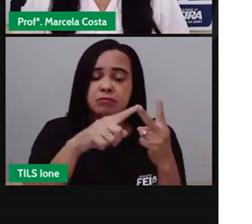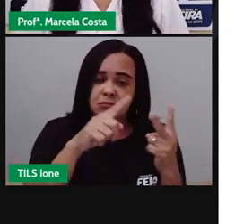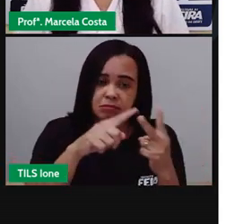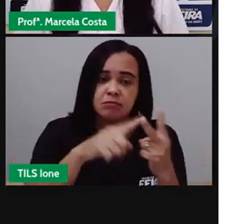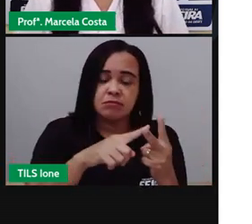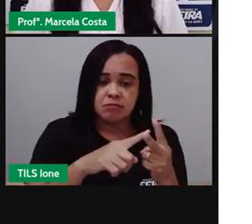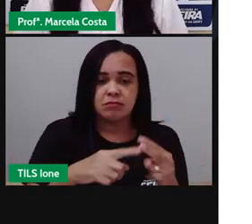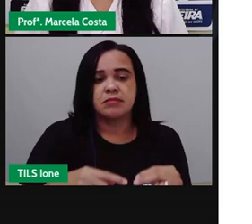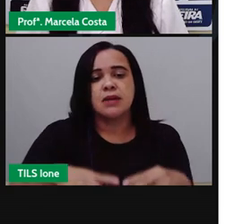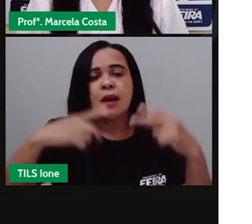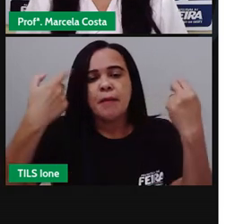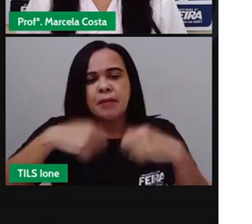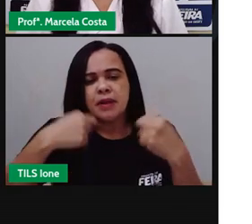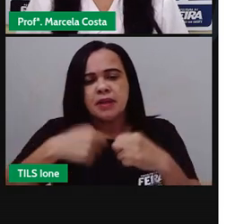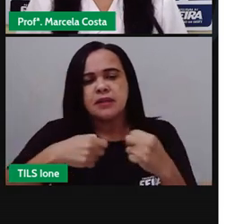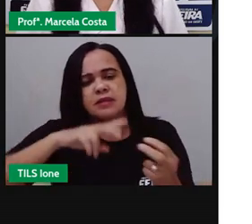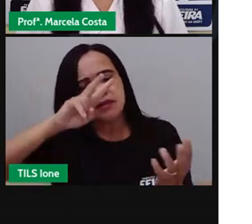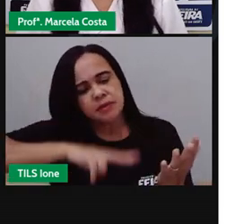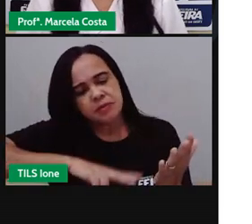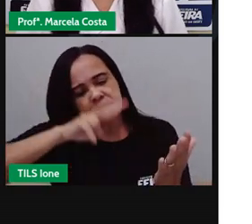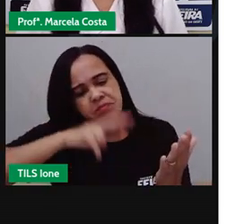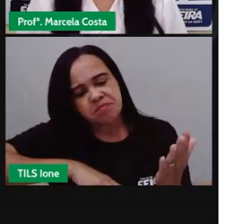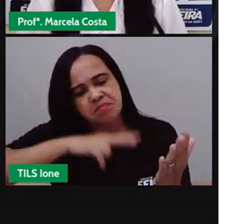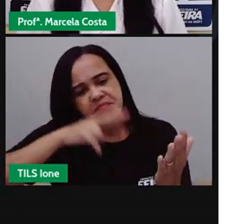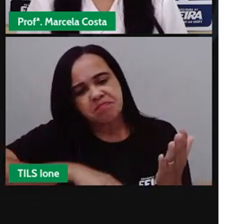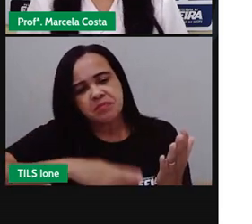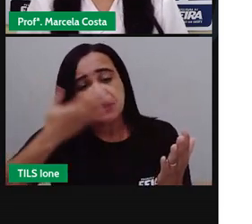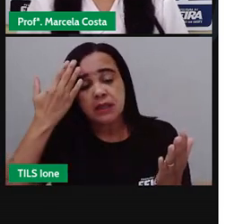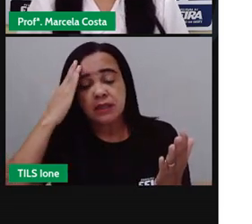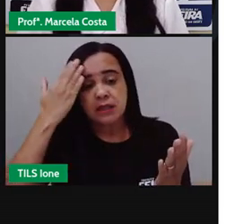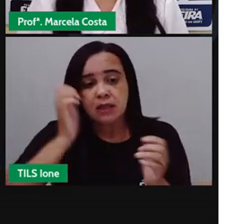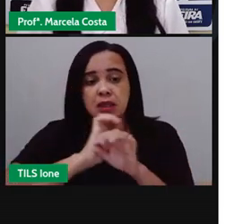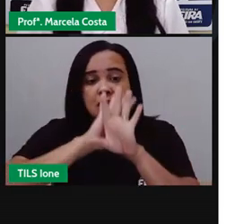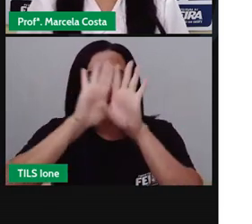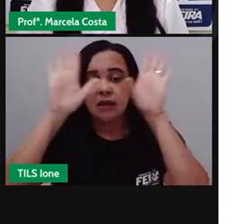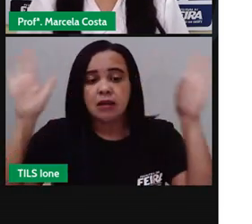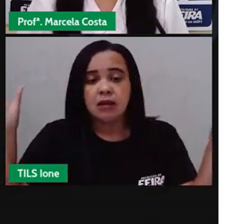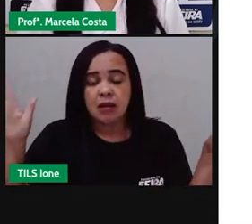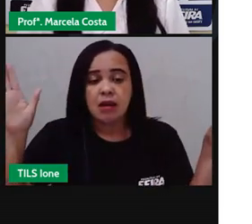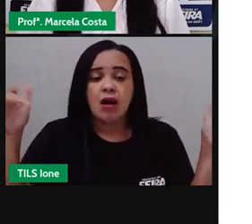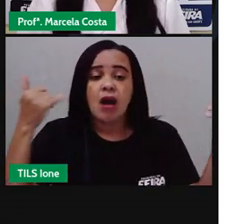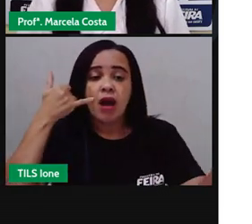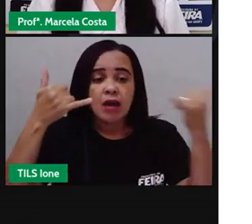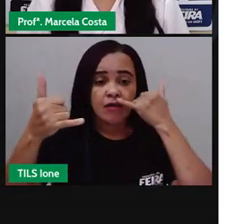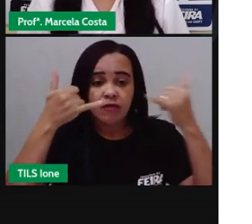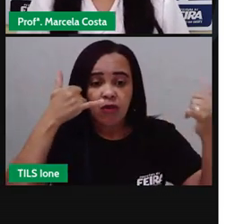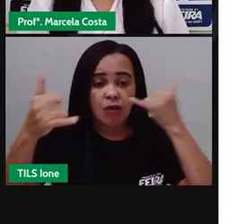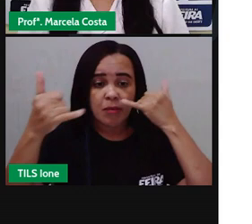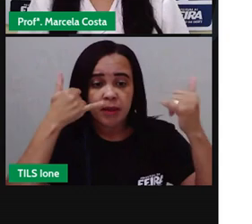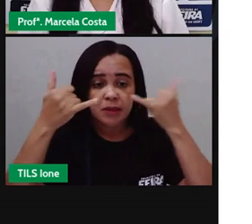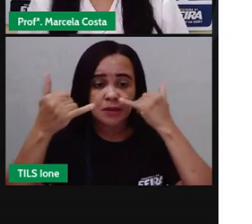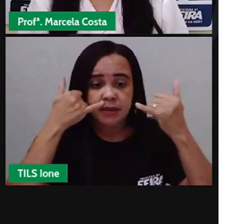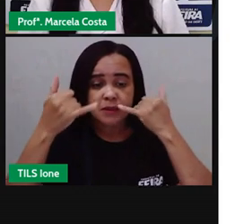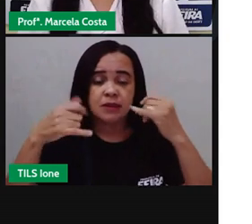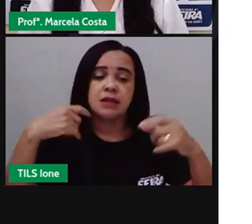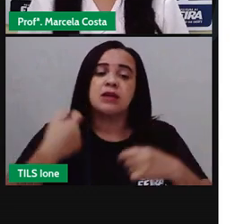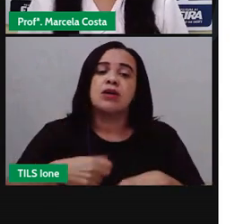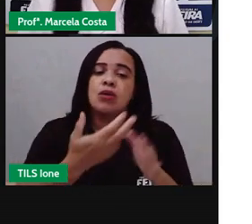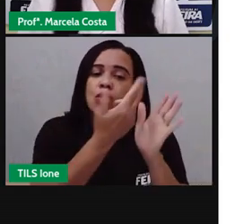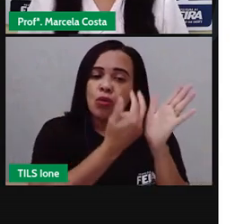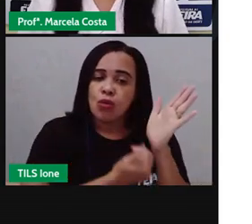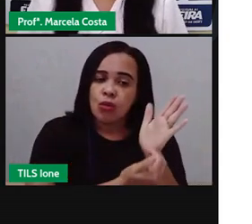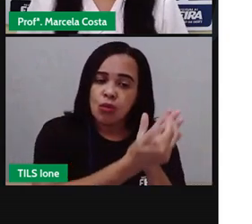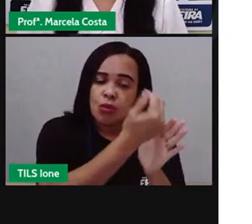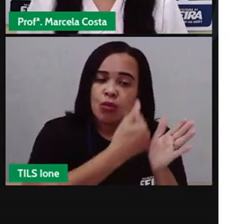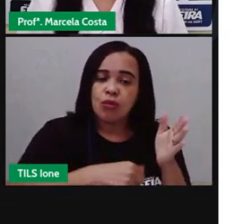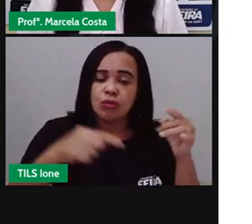aprender a fazer a leitura e a interpretação dessas informações que são mostradas por meio dos gráficos porque elas estão